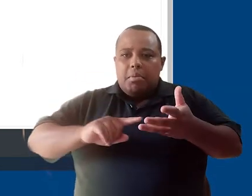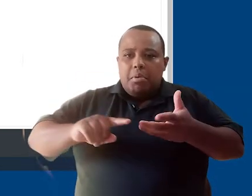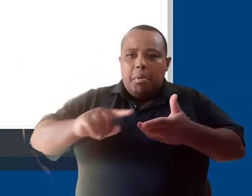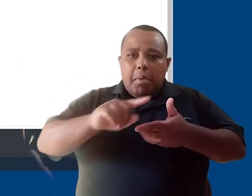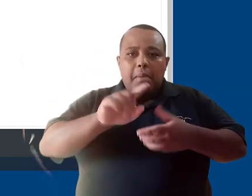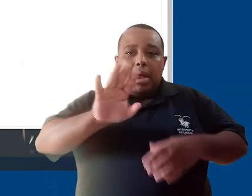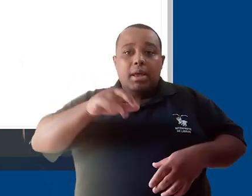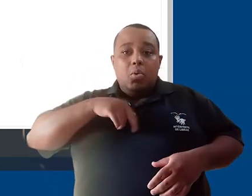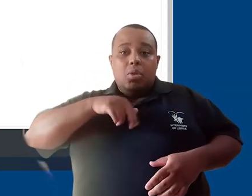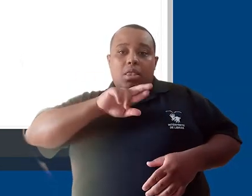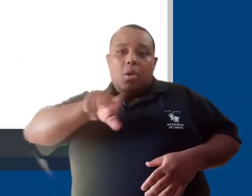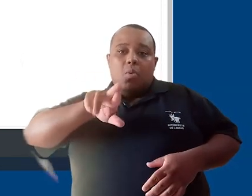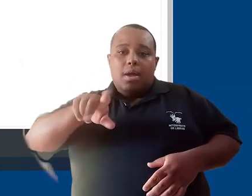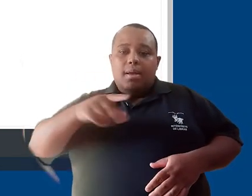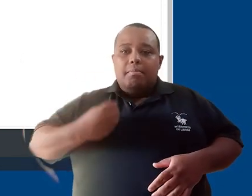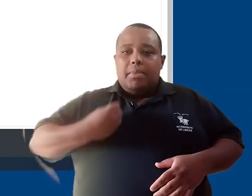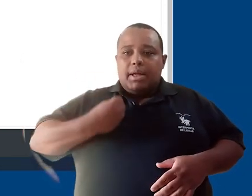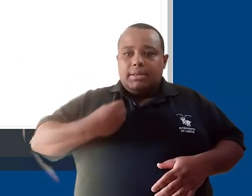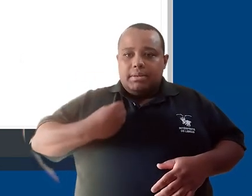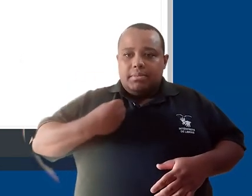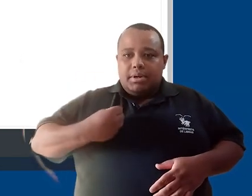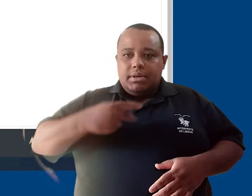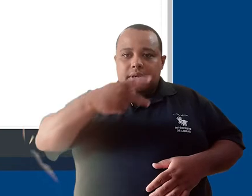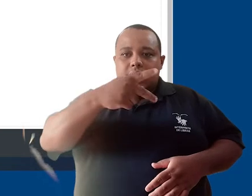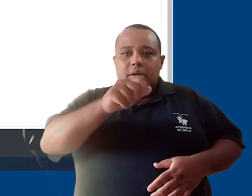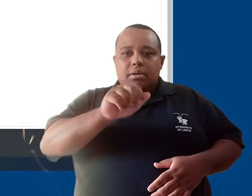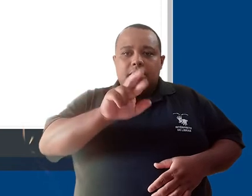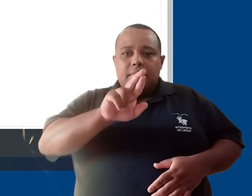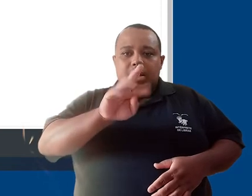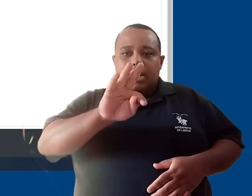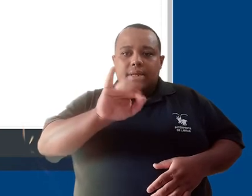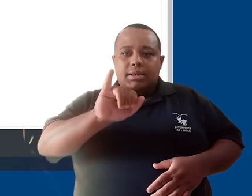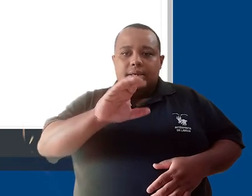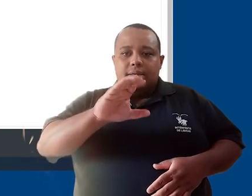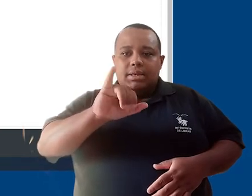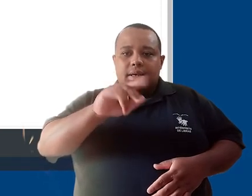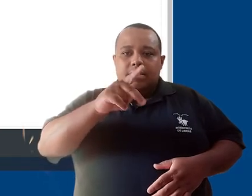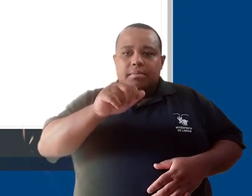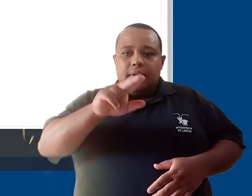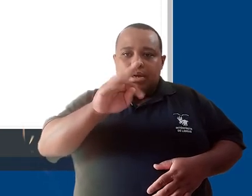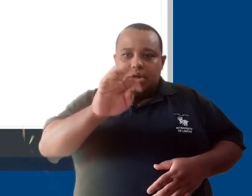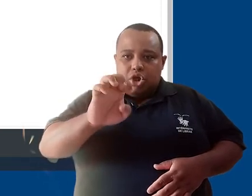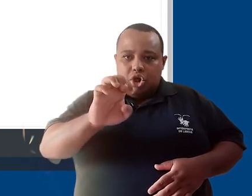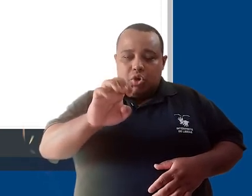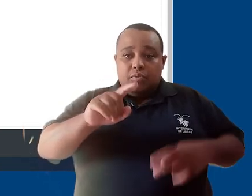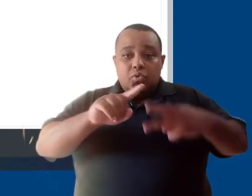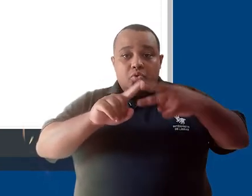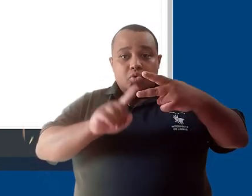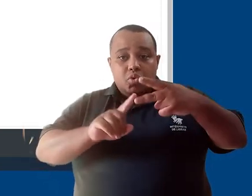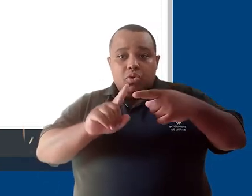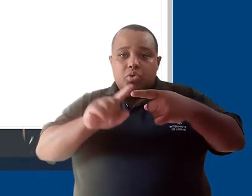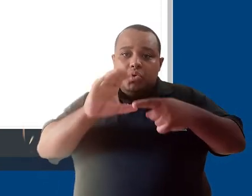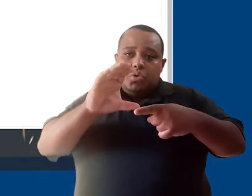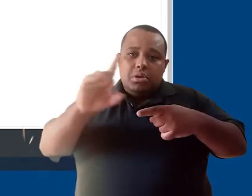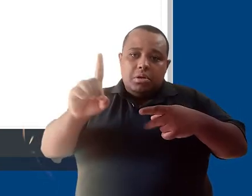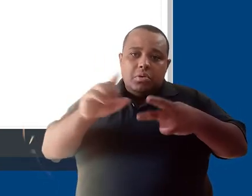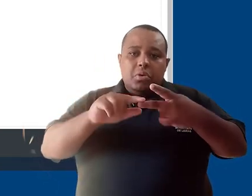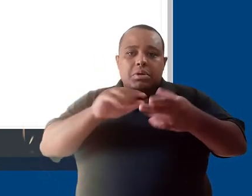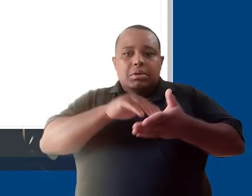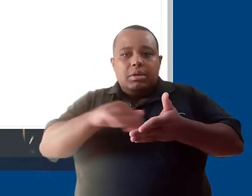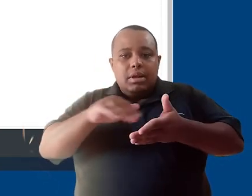ordenador de curso e secretário são inseridos no que a gente chama de a categoria principal do curso.